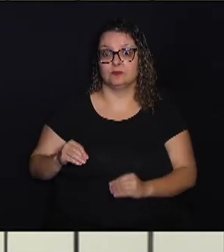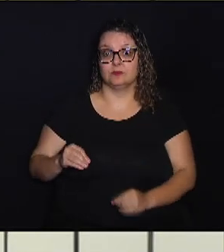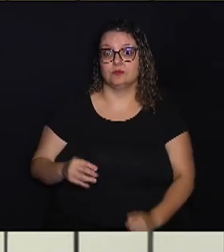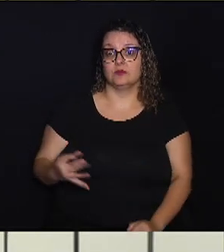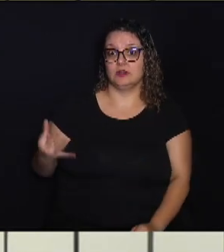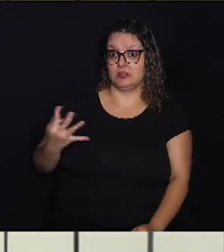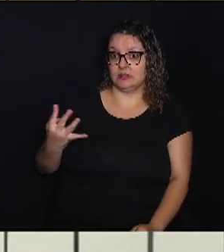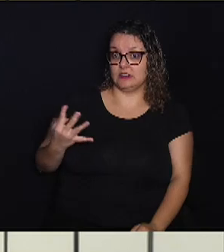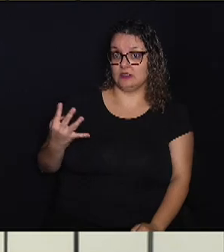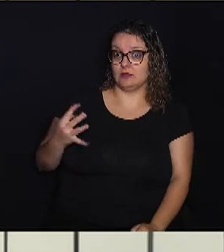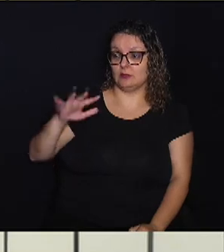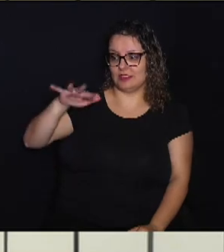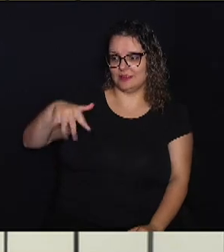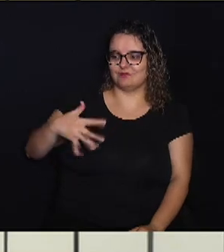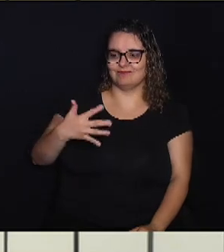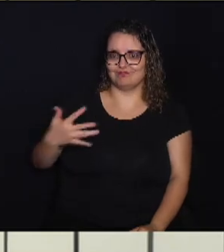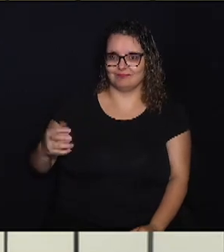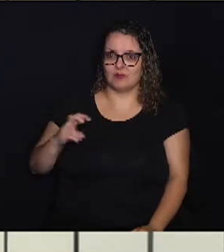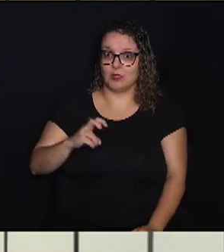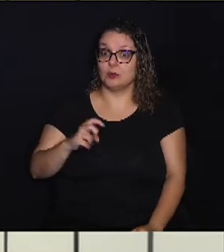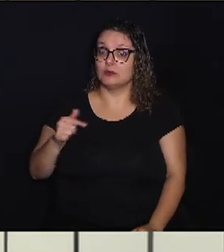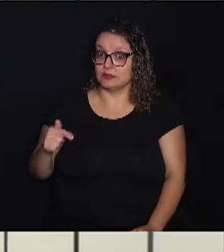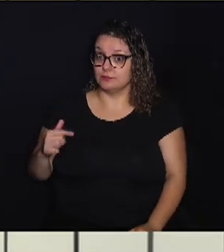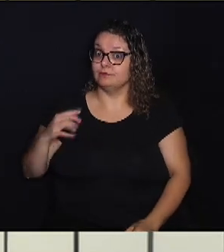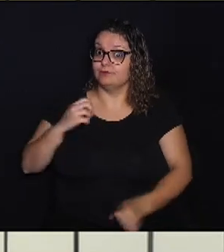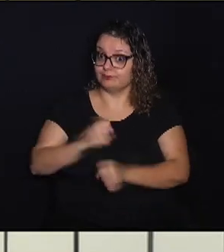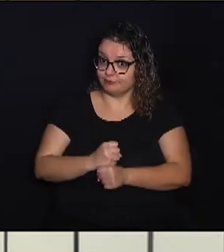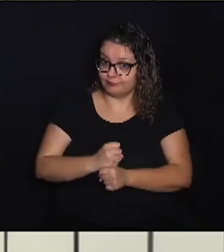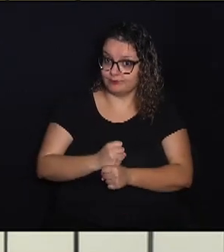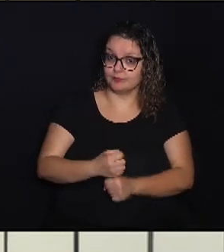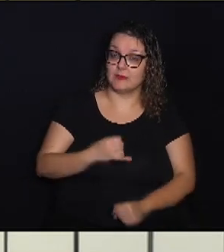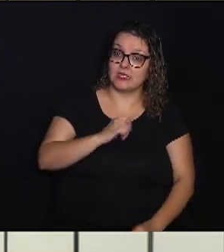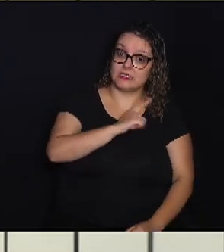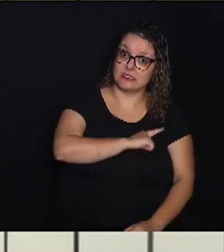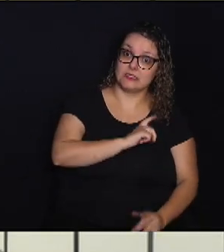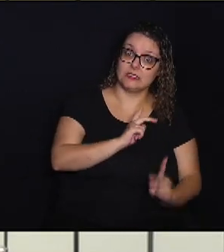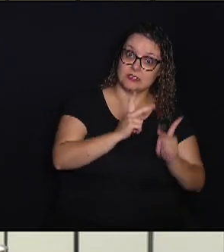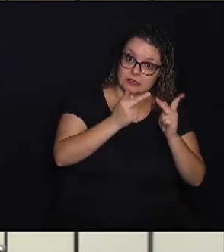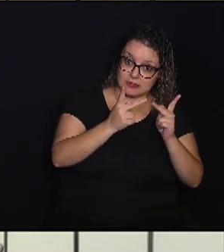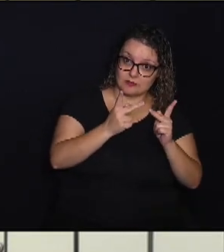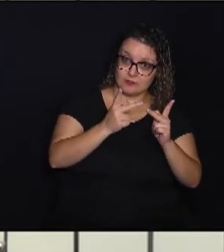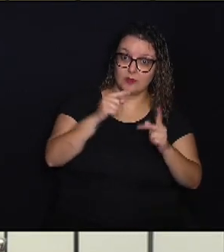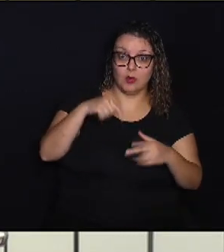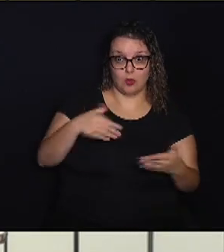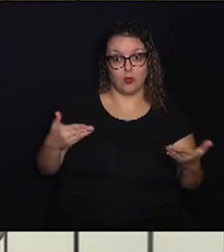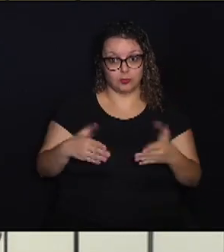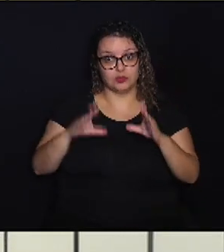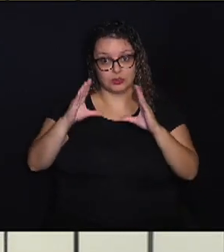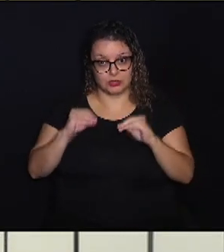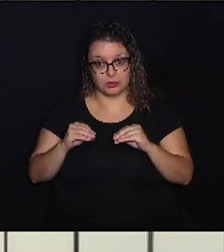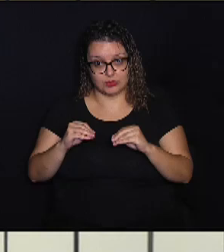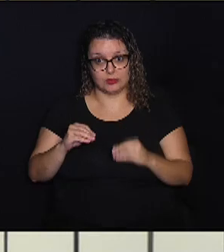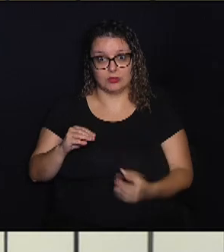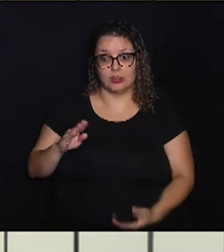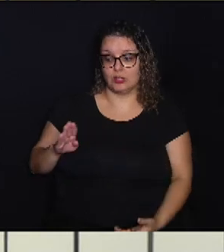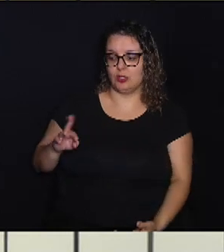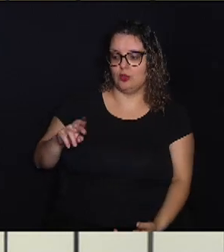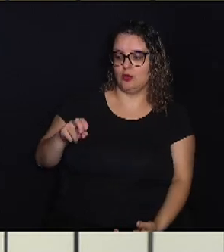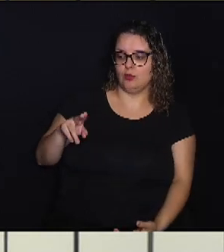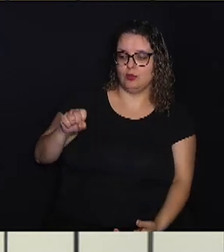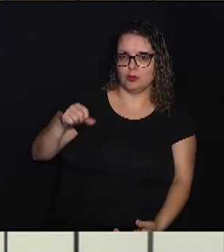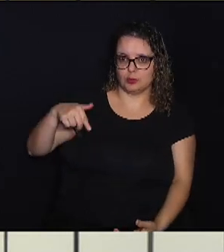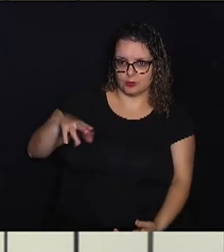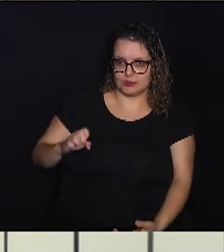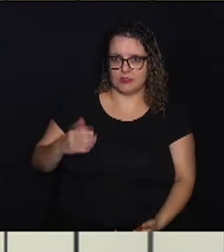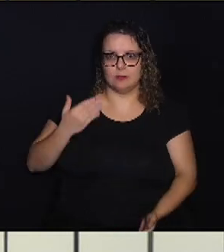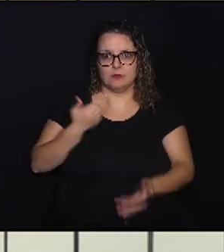quarta colocação com 57 pontos. Se o Bugri vencer nesta noite e o Brusque perder para